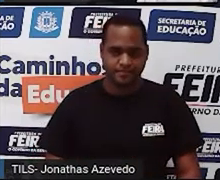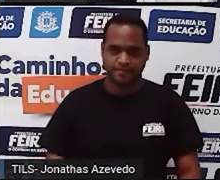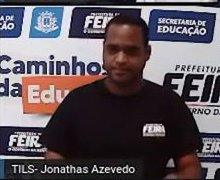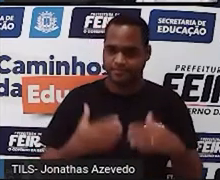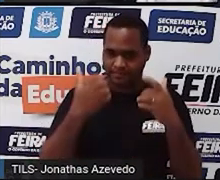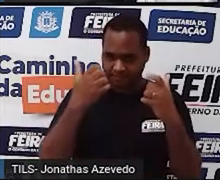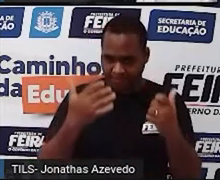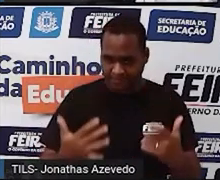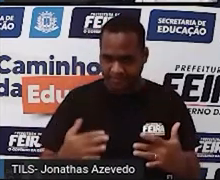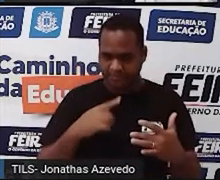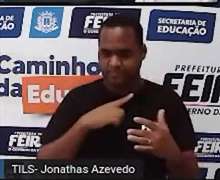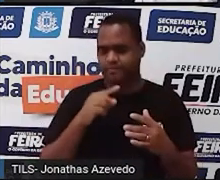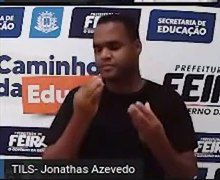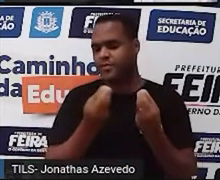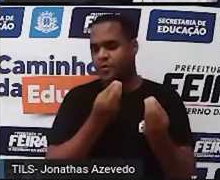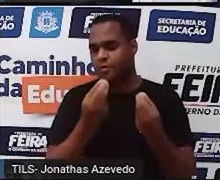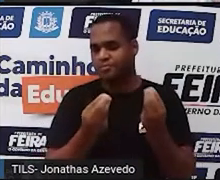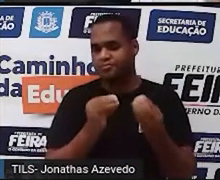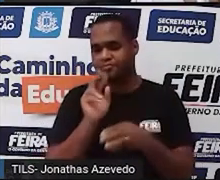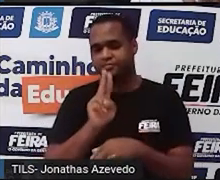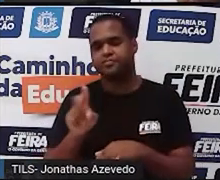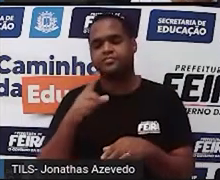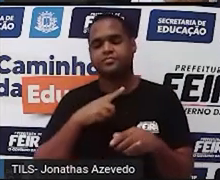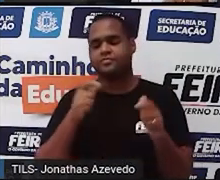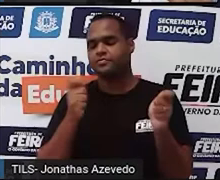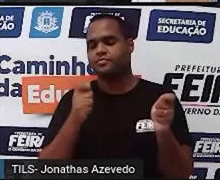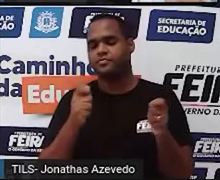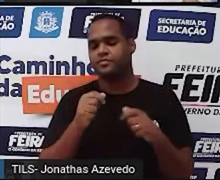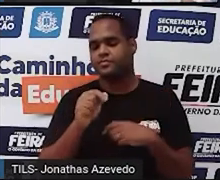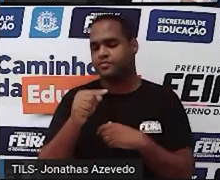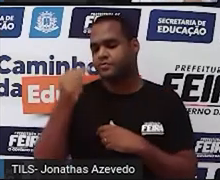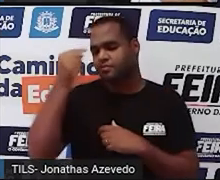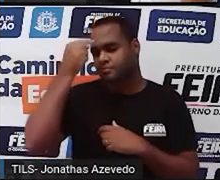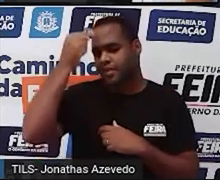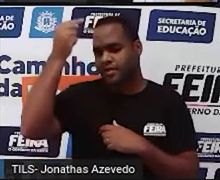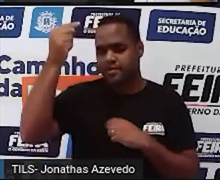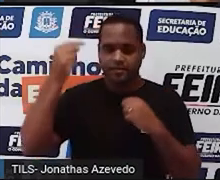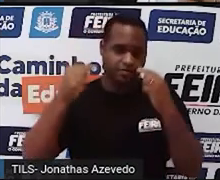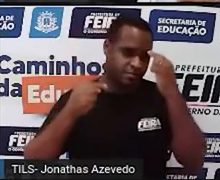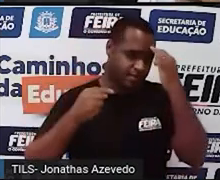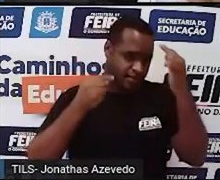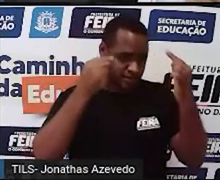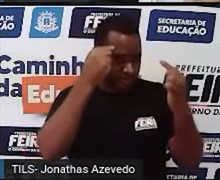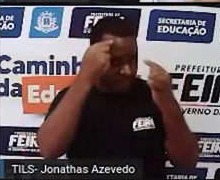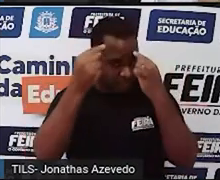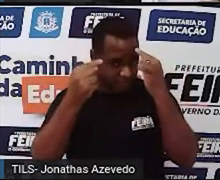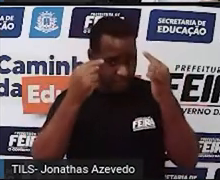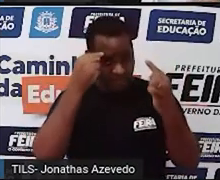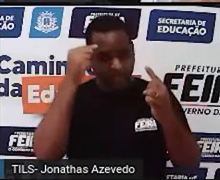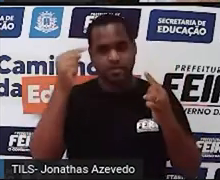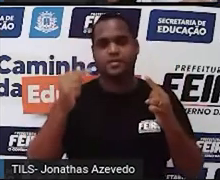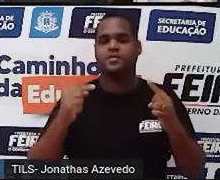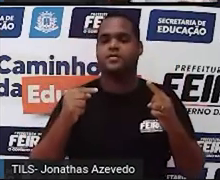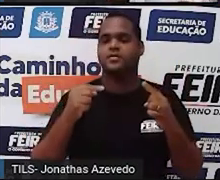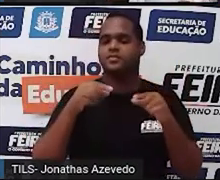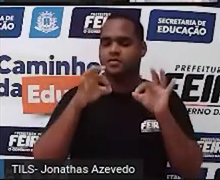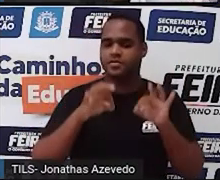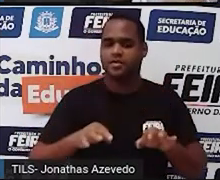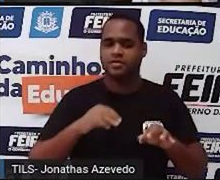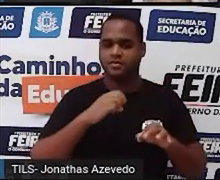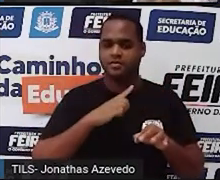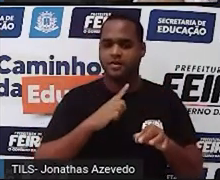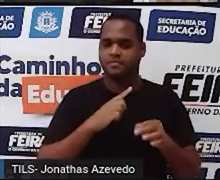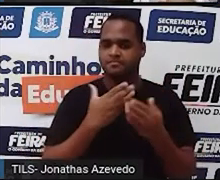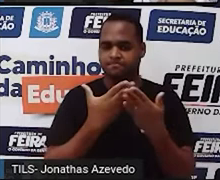como usar ela, certo? Então, bora relembrar o que é álgebra, vamos deixar isso certinho na nossa memória. Olha